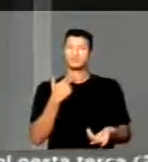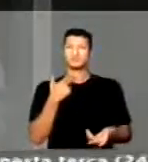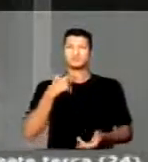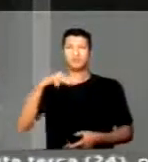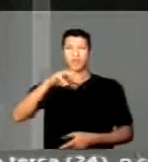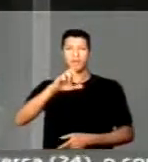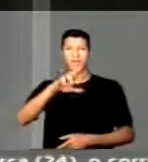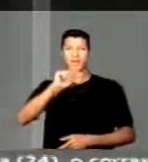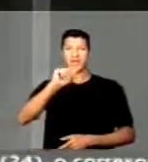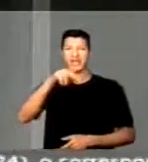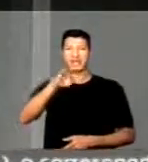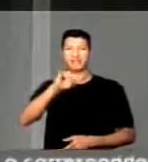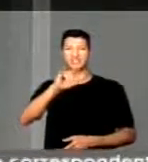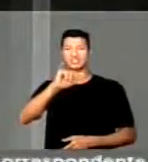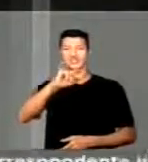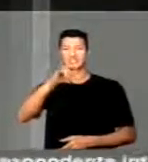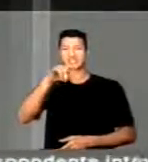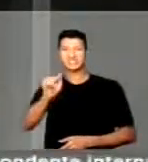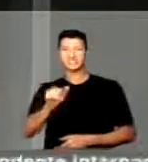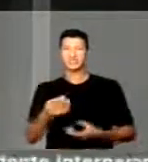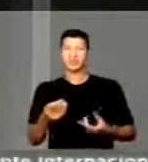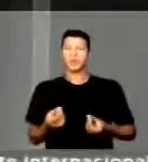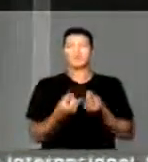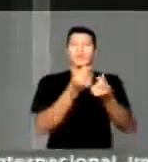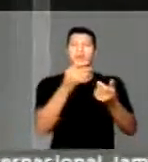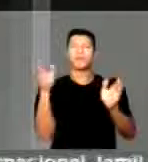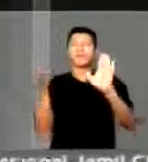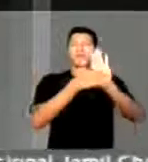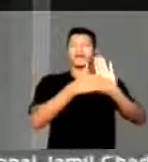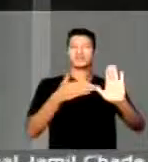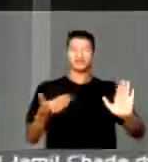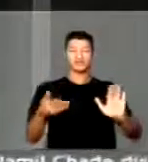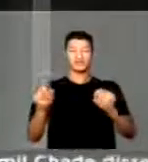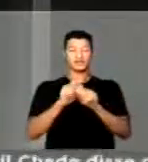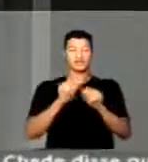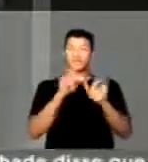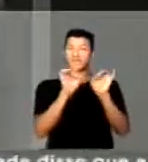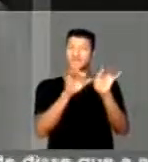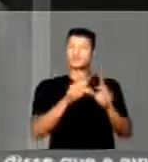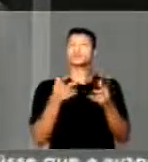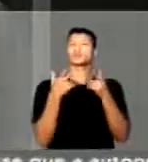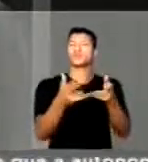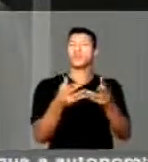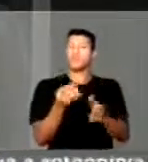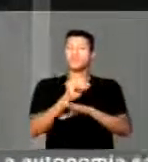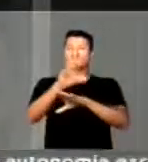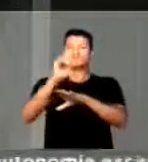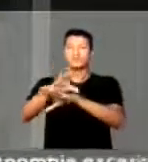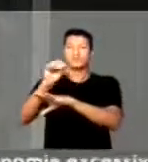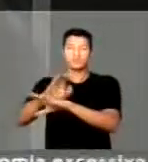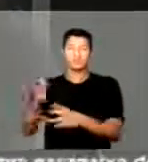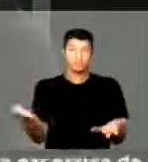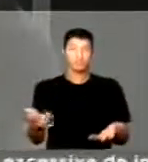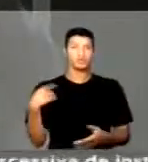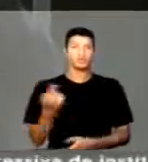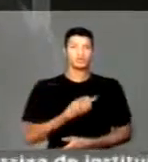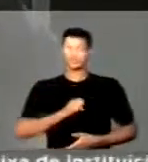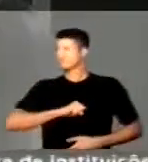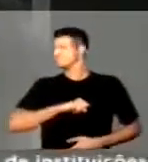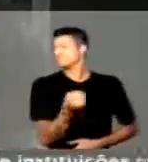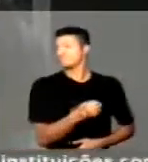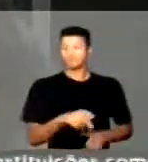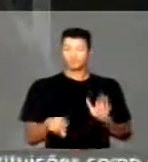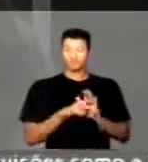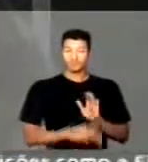mercantilizado, precificado, para ser vendido como mercadoria. Daí o nosso repúdio